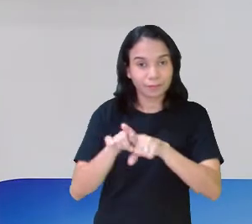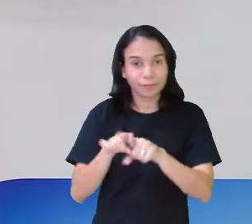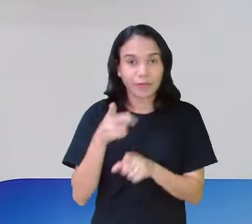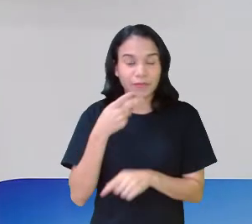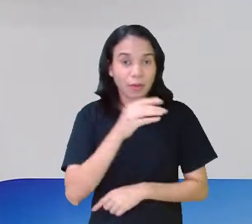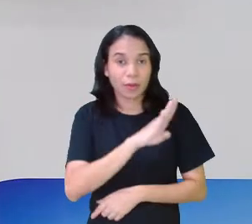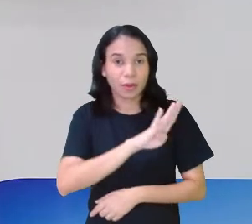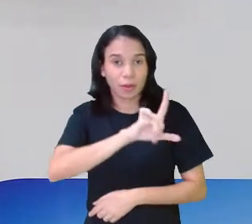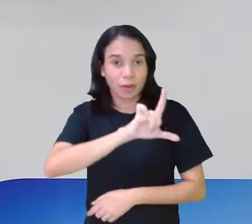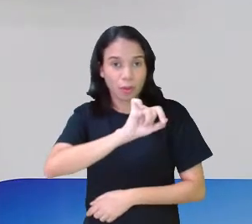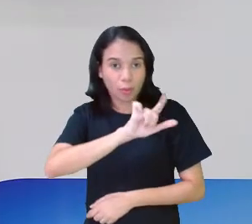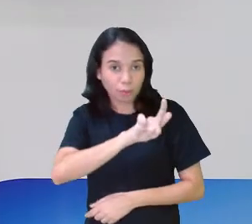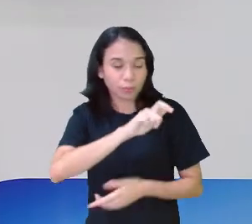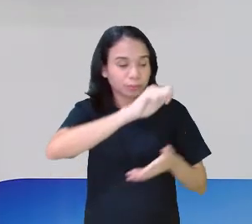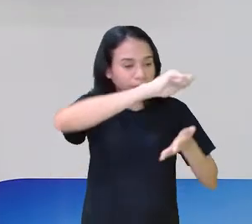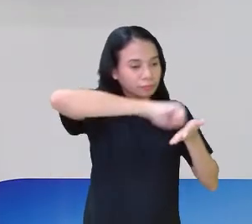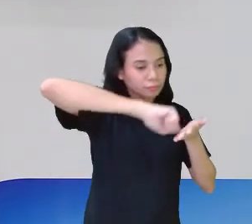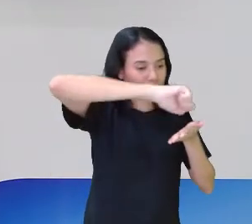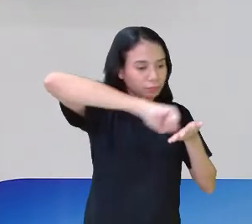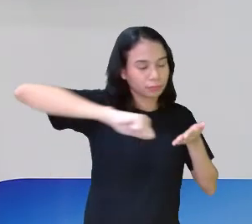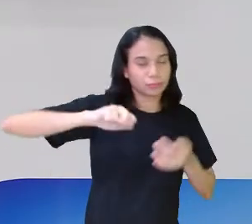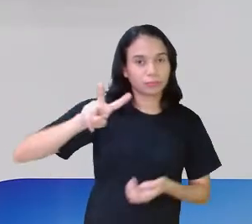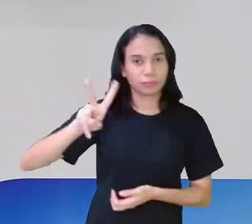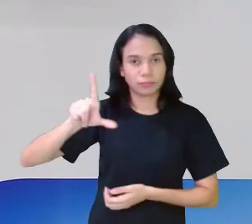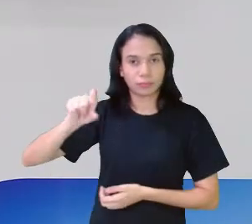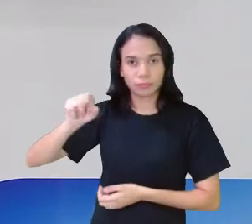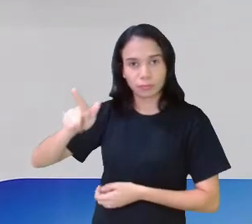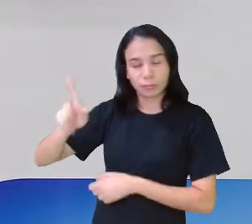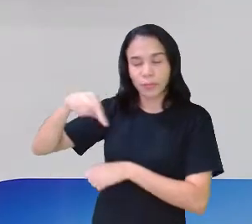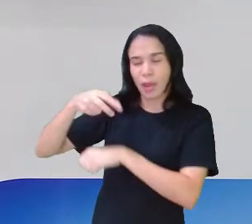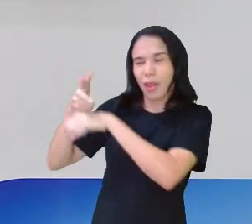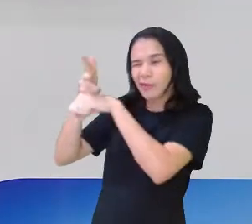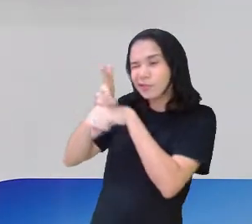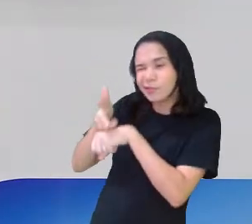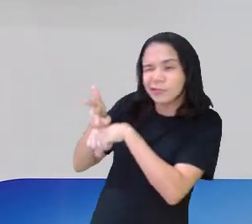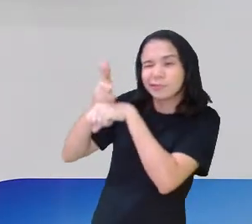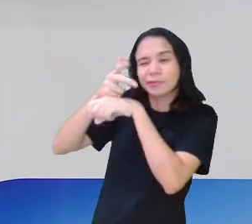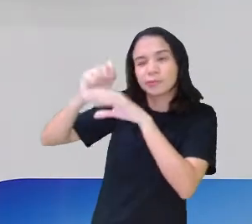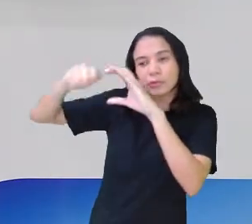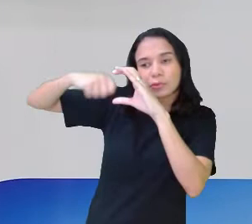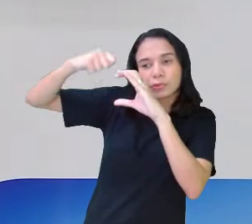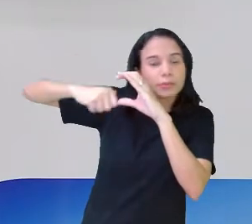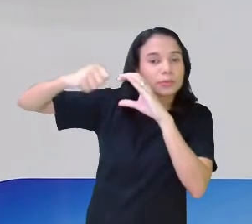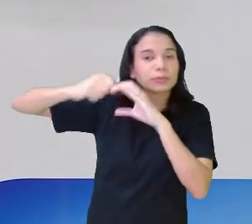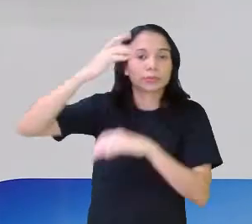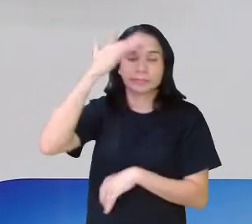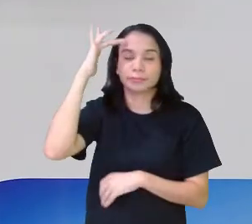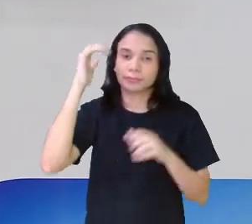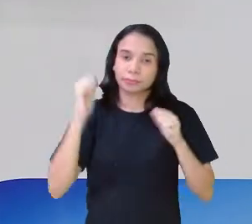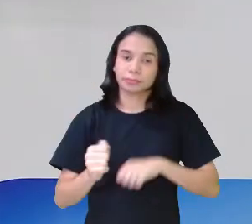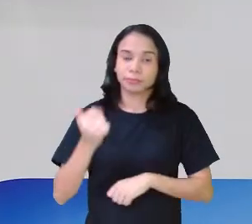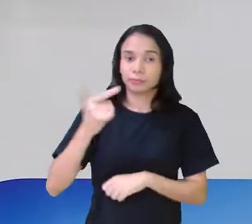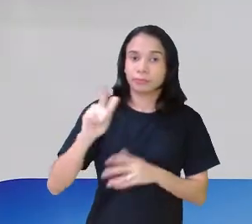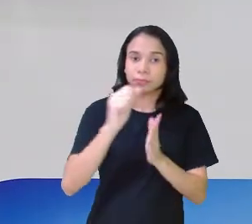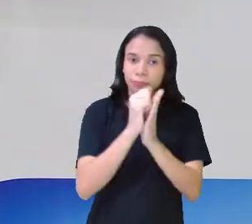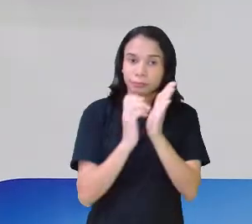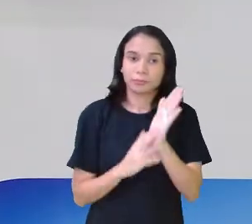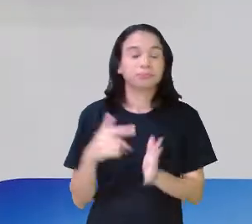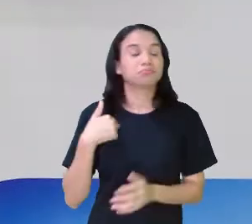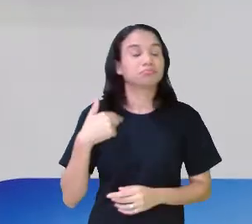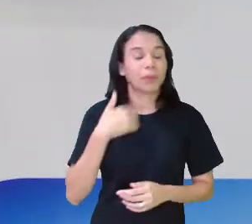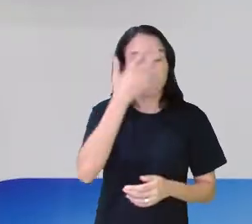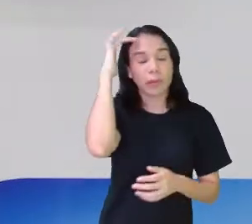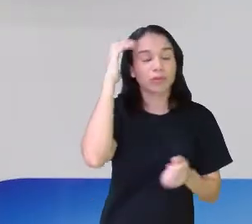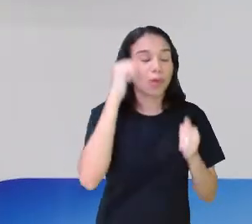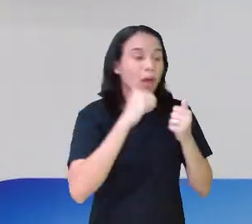o blog é escrito e o vlog é em formato de vídeo. Então, você pode até estar fazendo uma outra atividade, estar ali ouvindo, né?